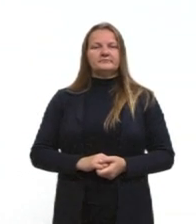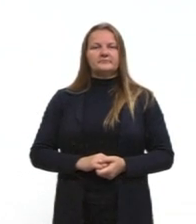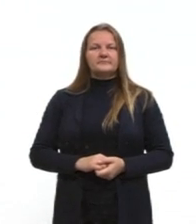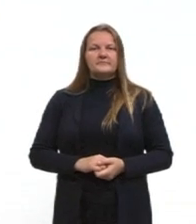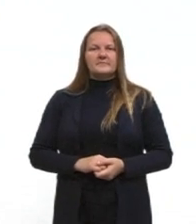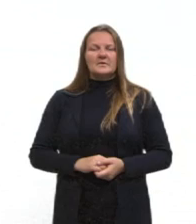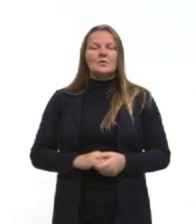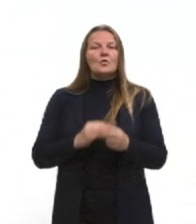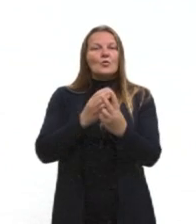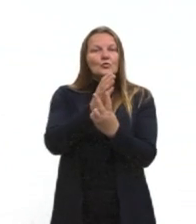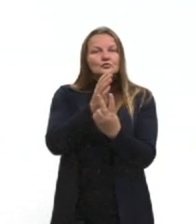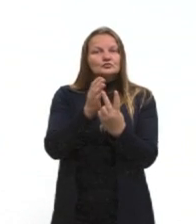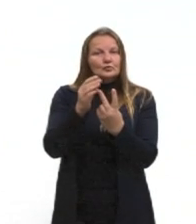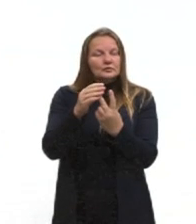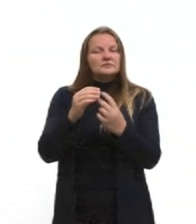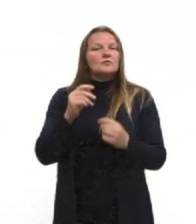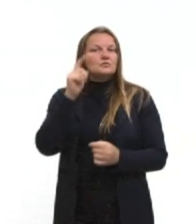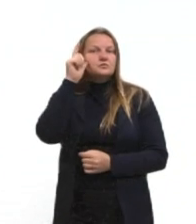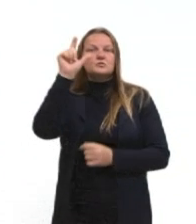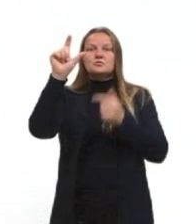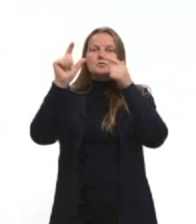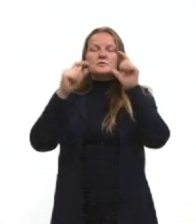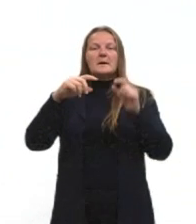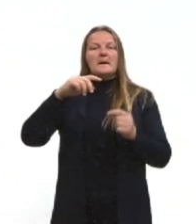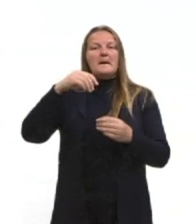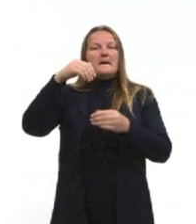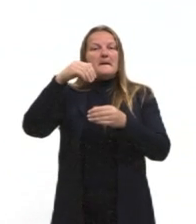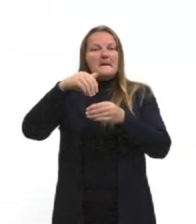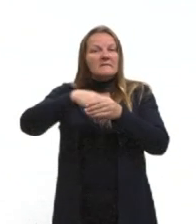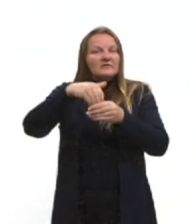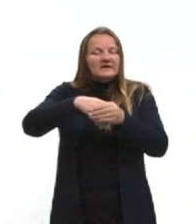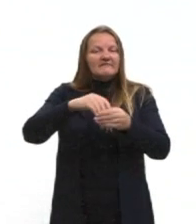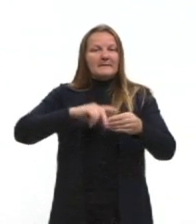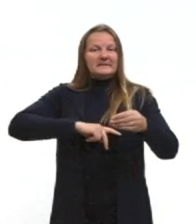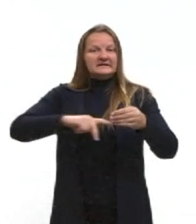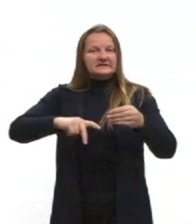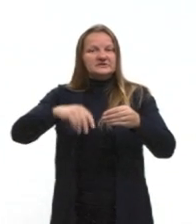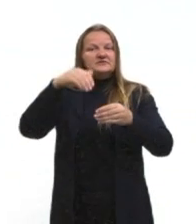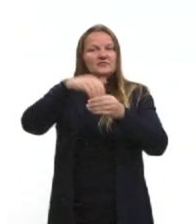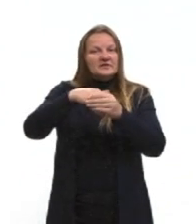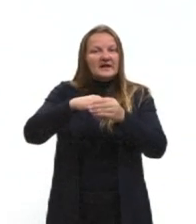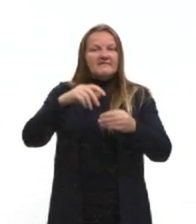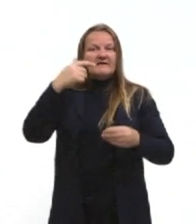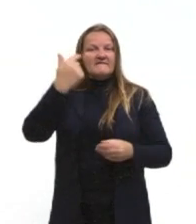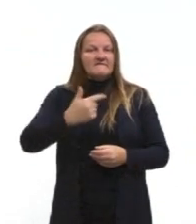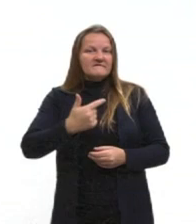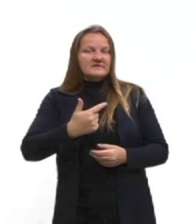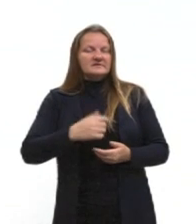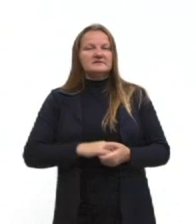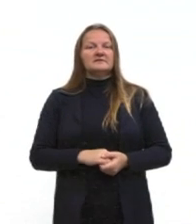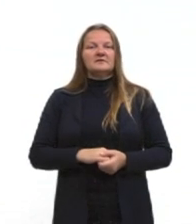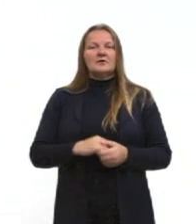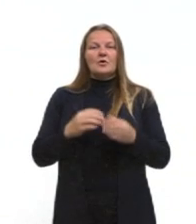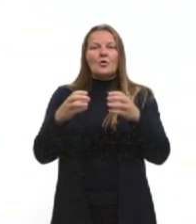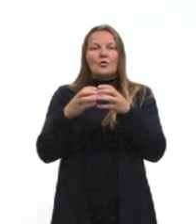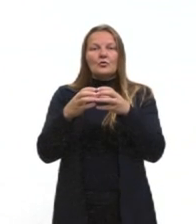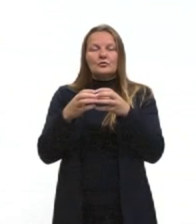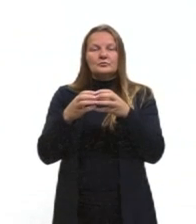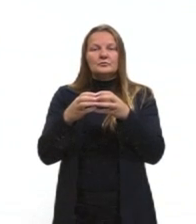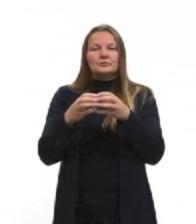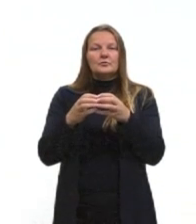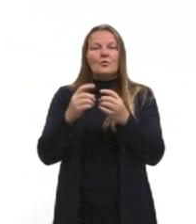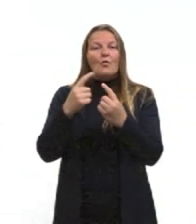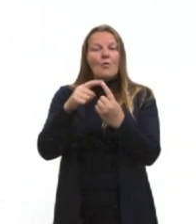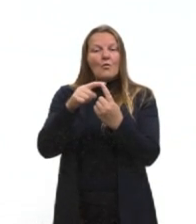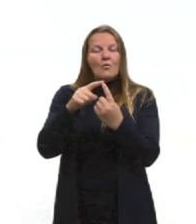dois ganham as eleições, na época se votava para presidente e para vice. Então, ganhou o presidente de um partido, Jânio Quadros,